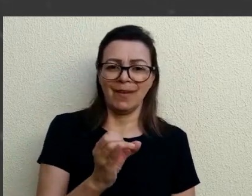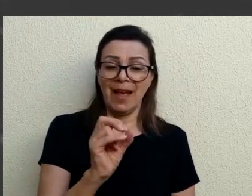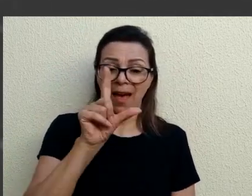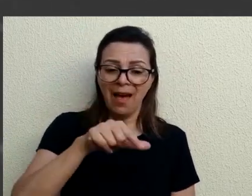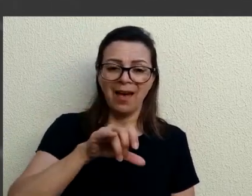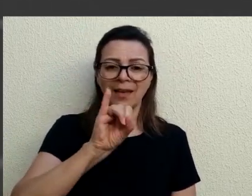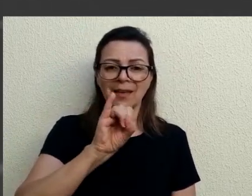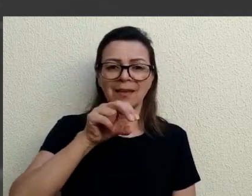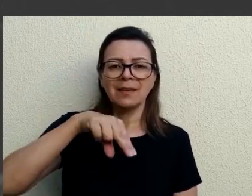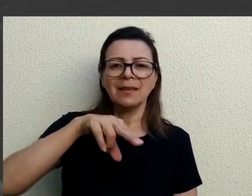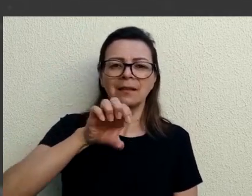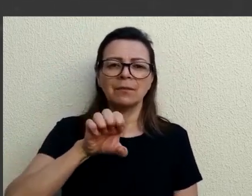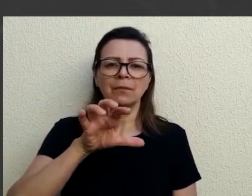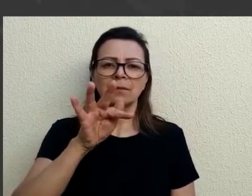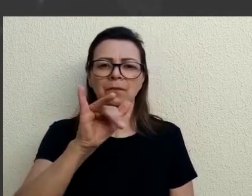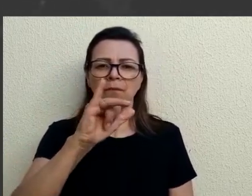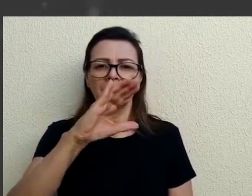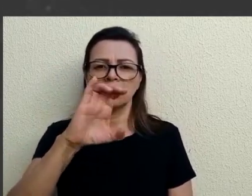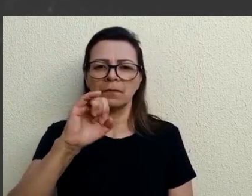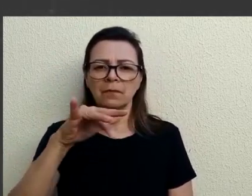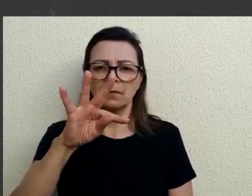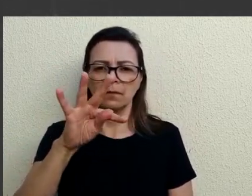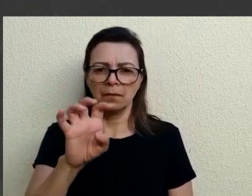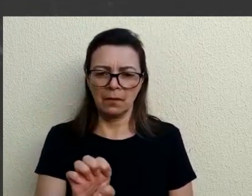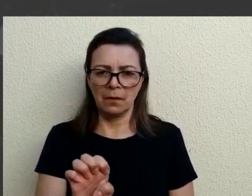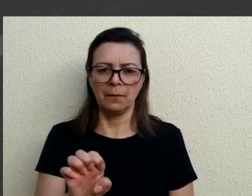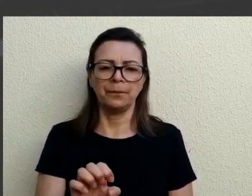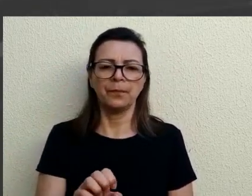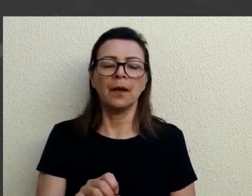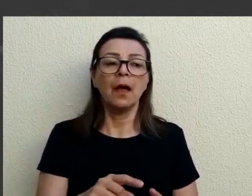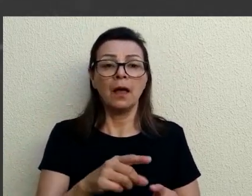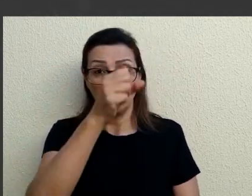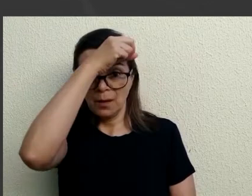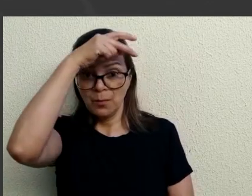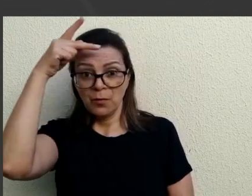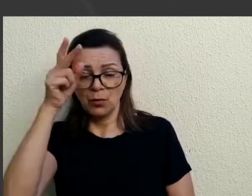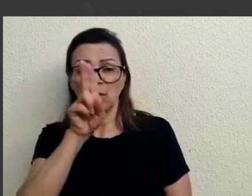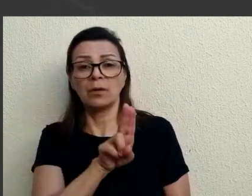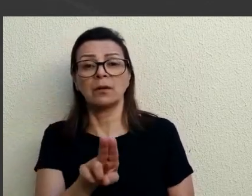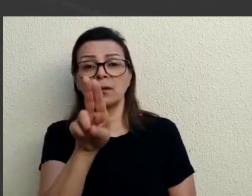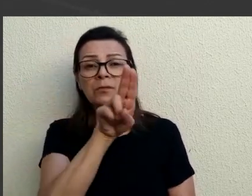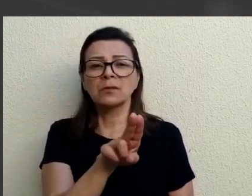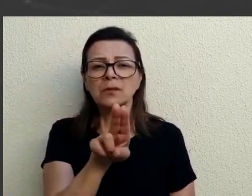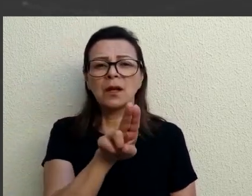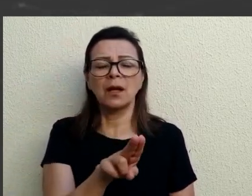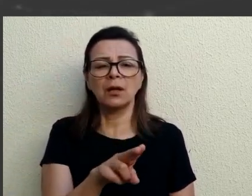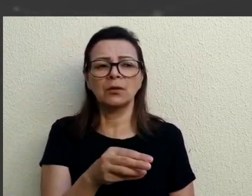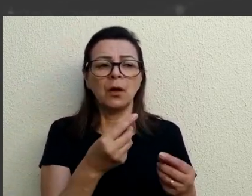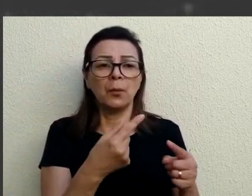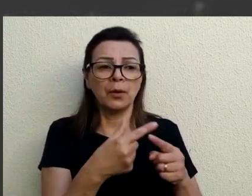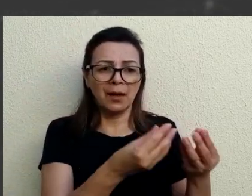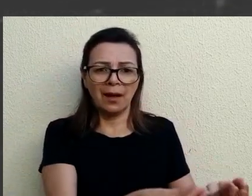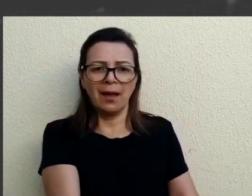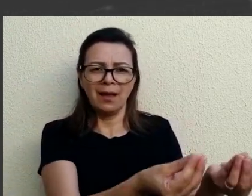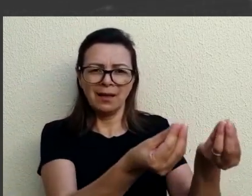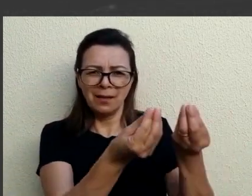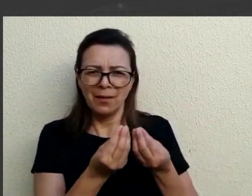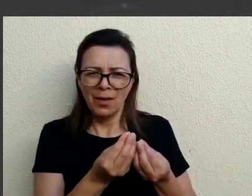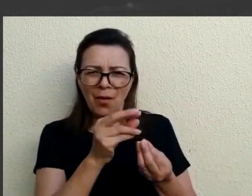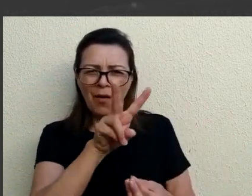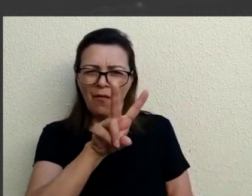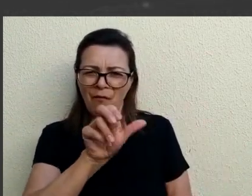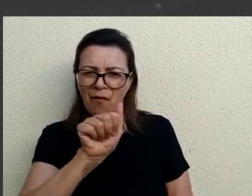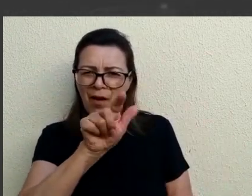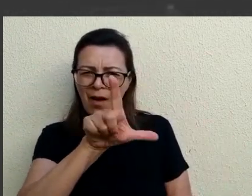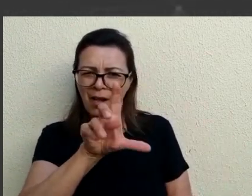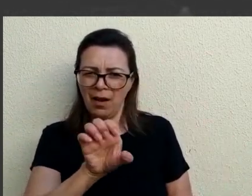isso é uma coisa que vem acontecendo não só com esse que a prefeitura está usando que foi uma doação acho